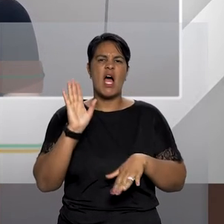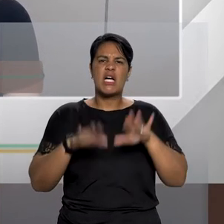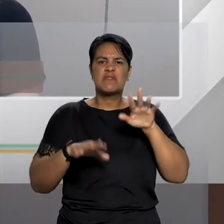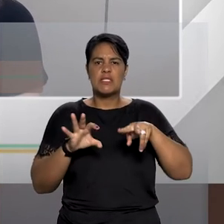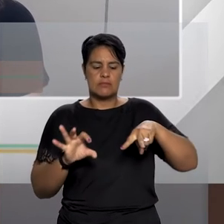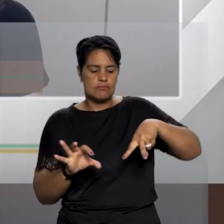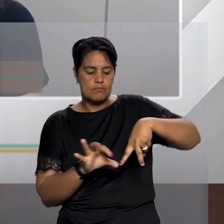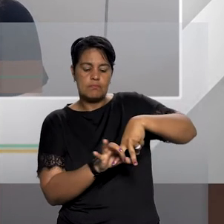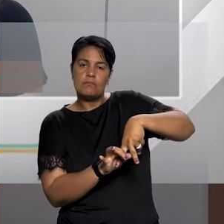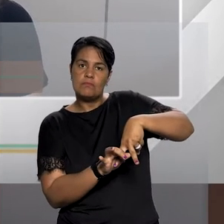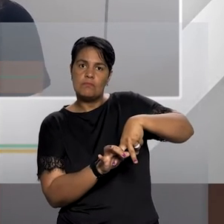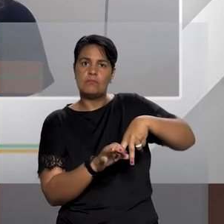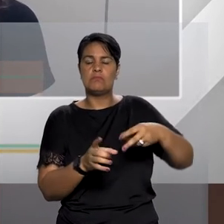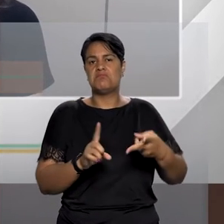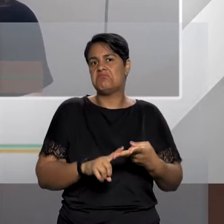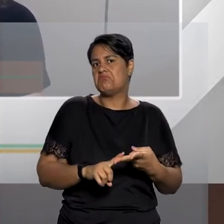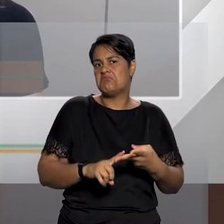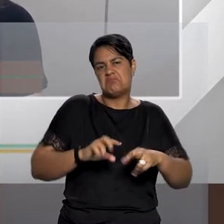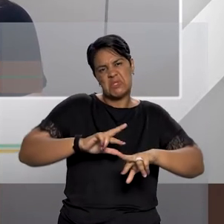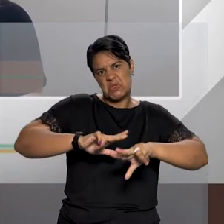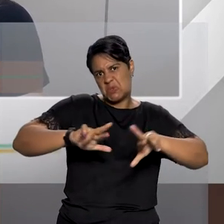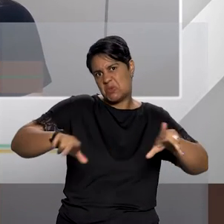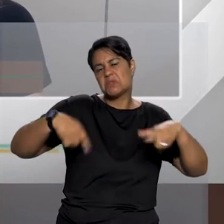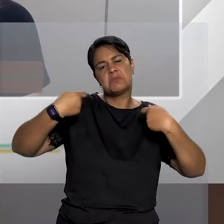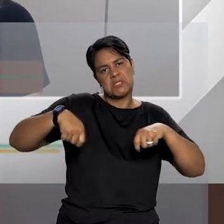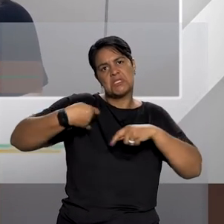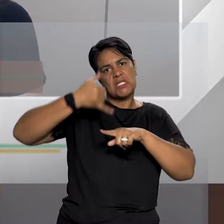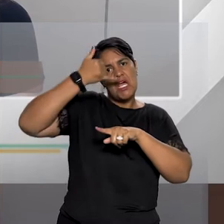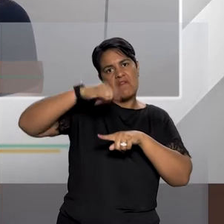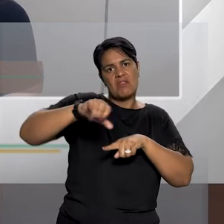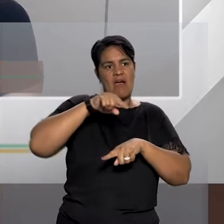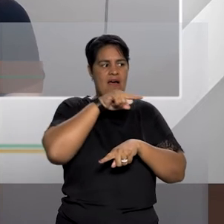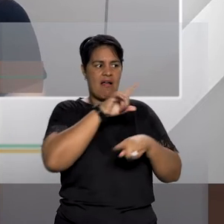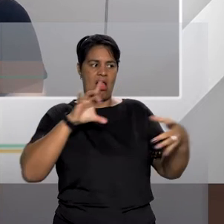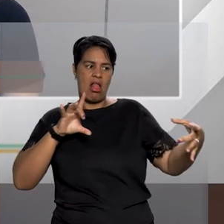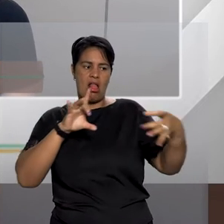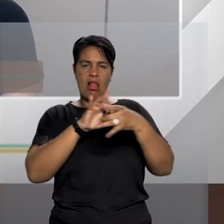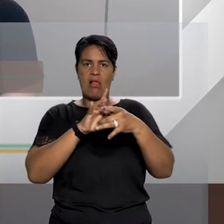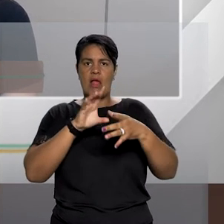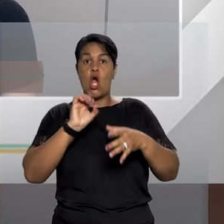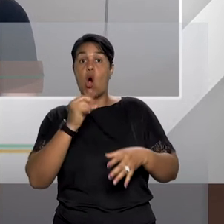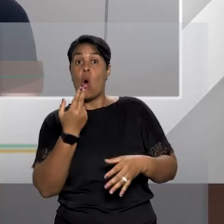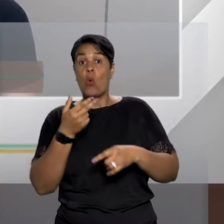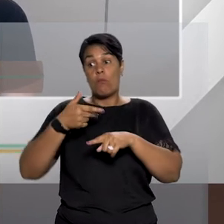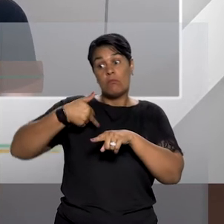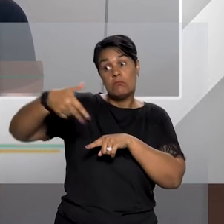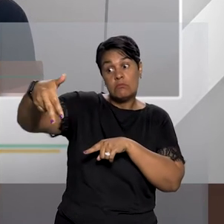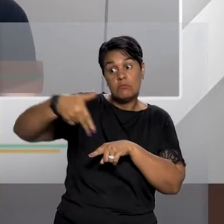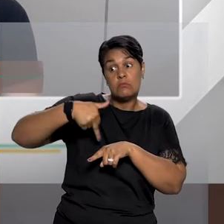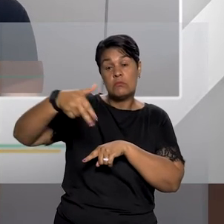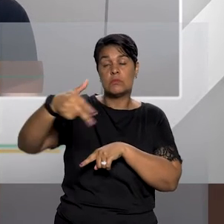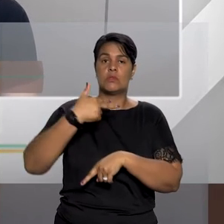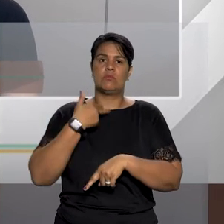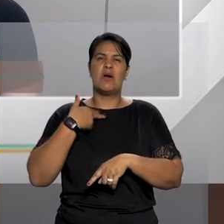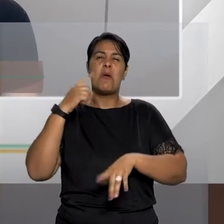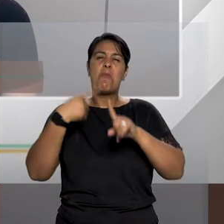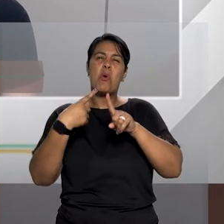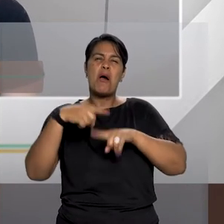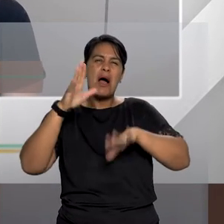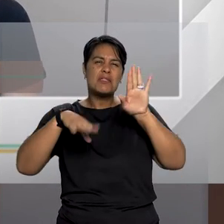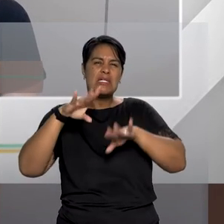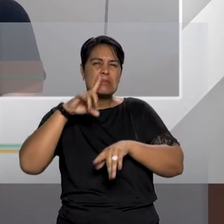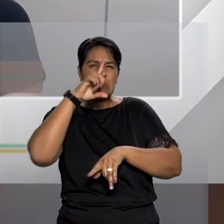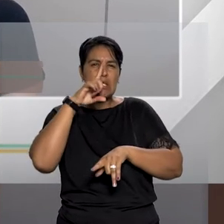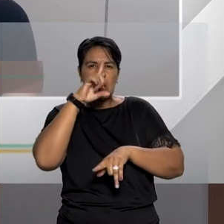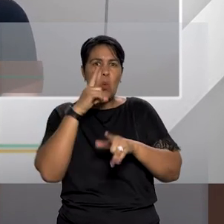eletrônica no sentido mesmo de evitar esse contato de locomoção. Às vezes os riscos são tão grandiosos que nem